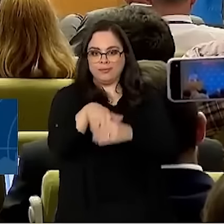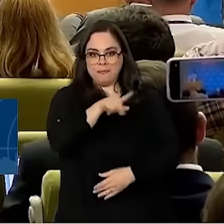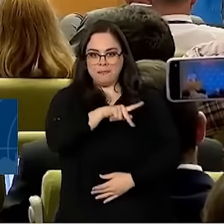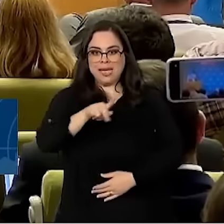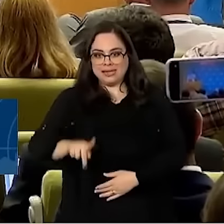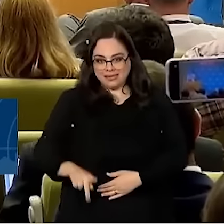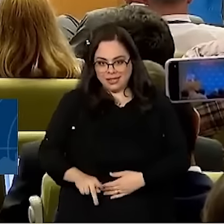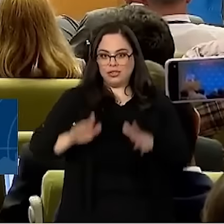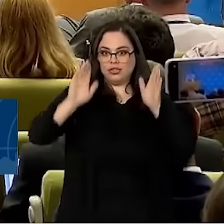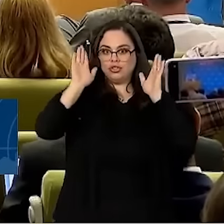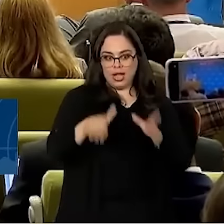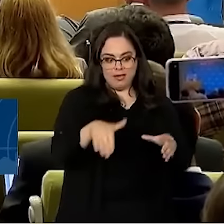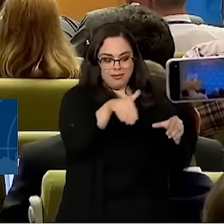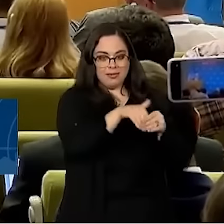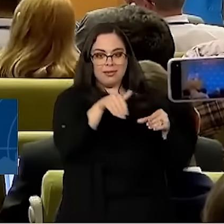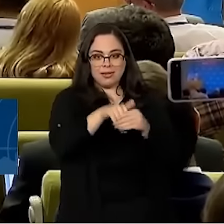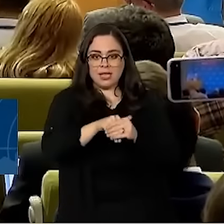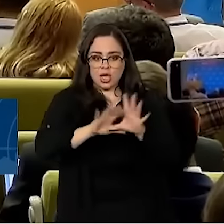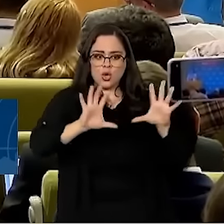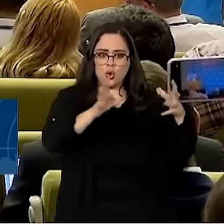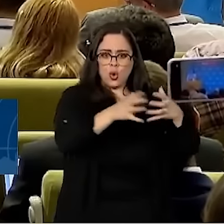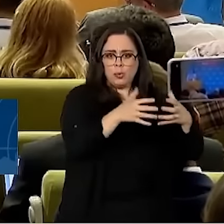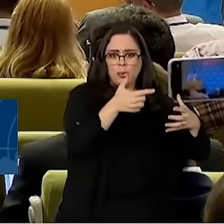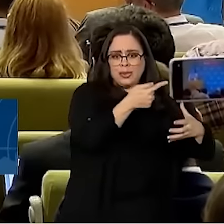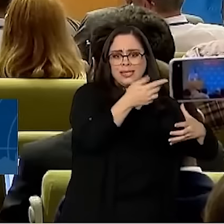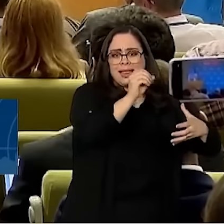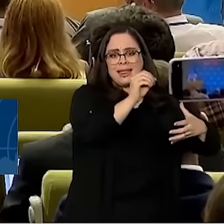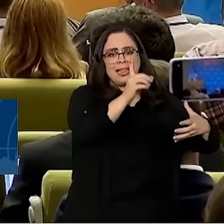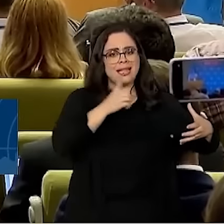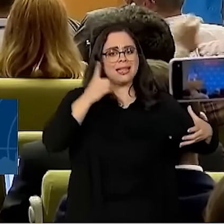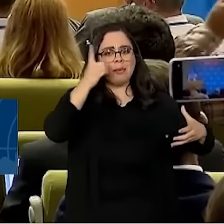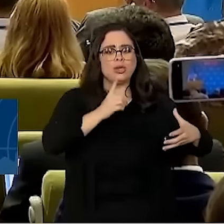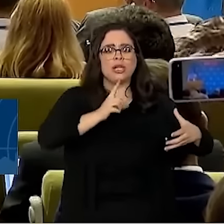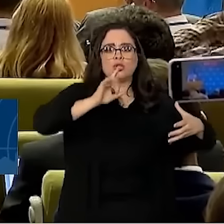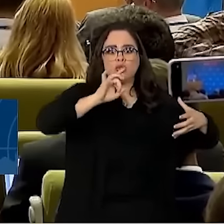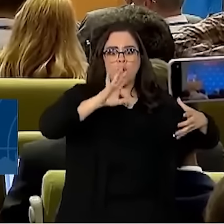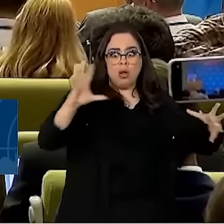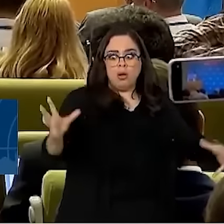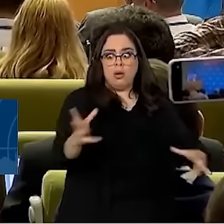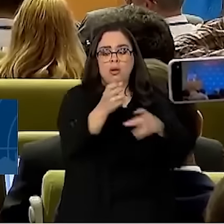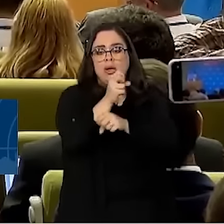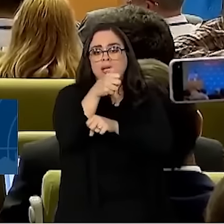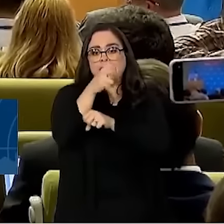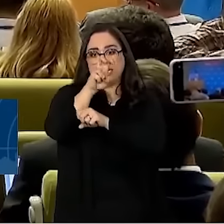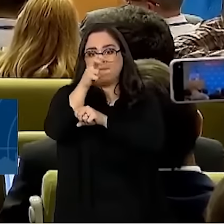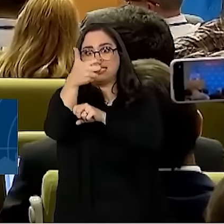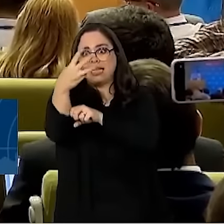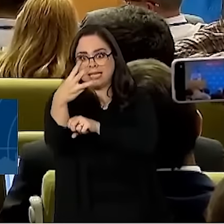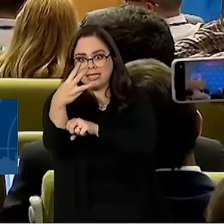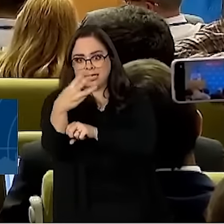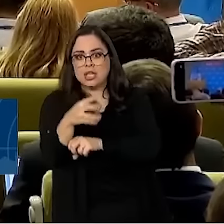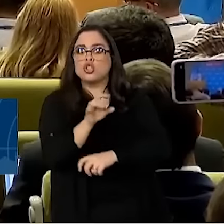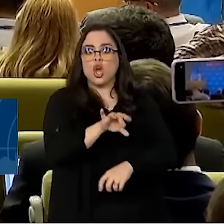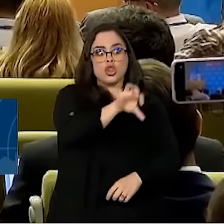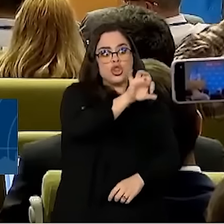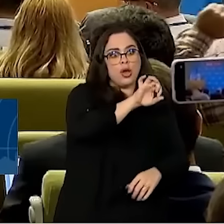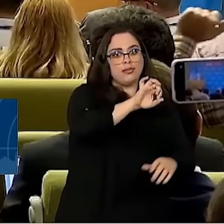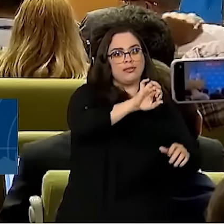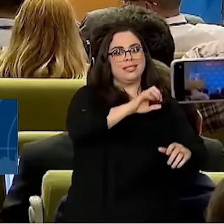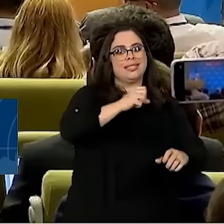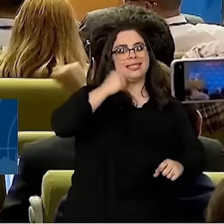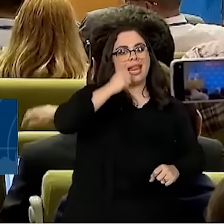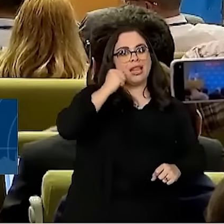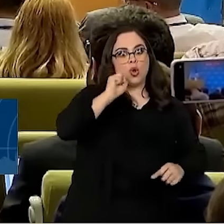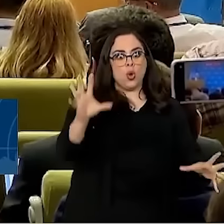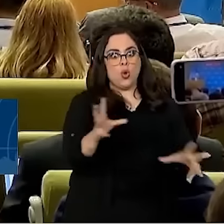da República com um partido que só tem 70 deputados, de 513, que só tem nove senadores, de